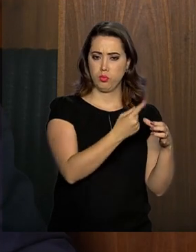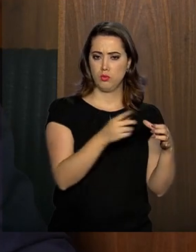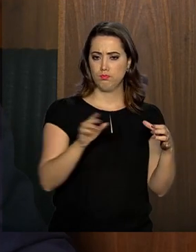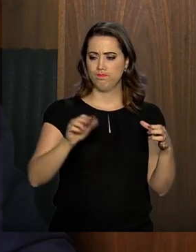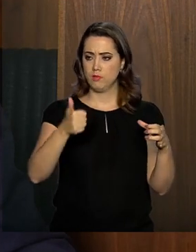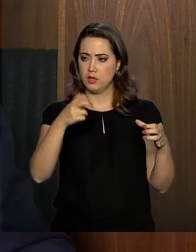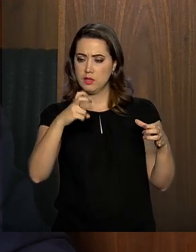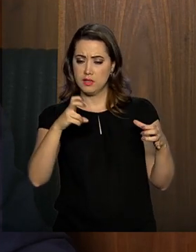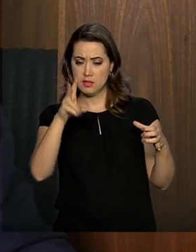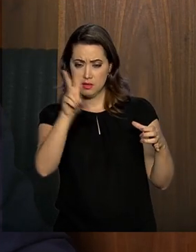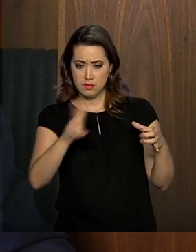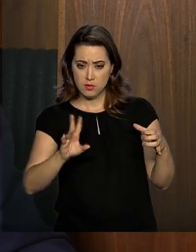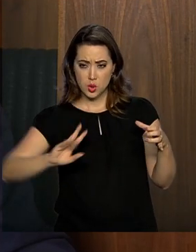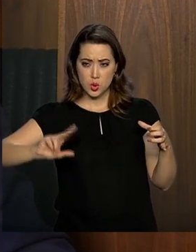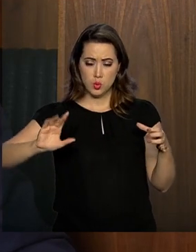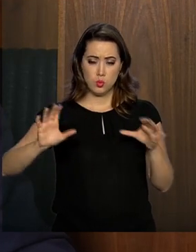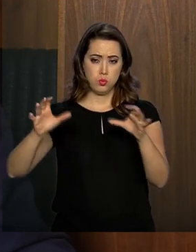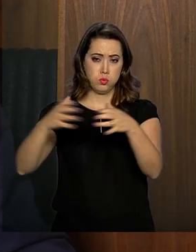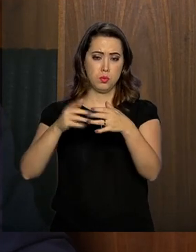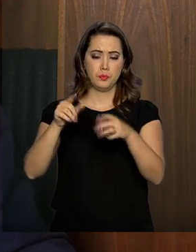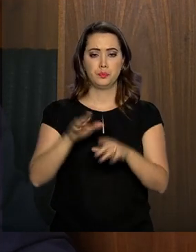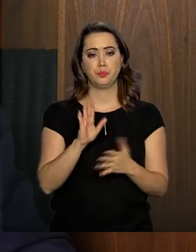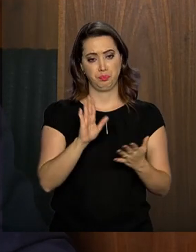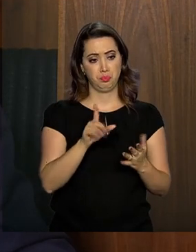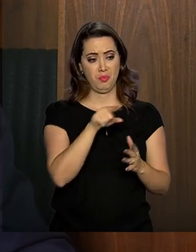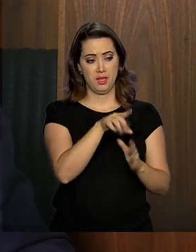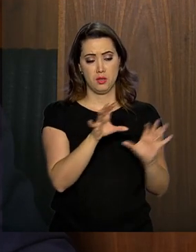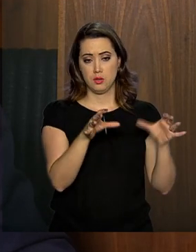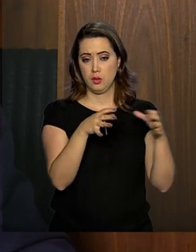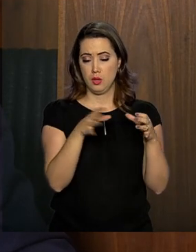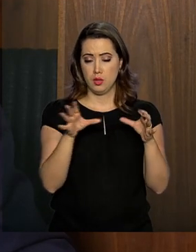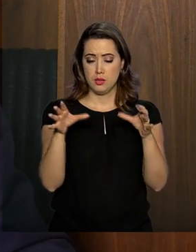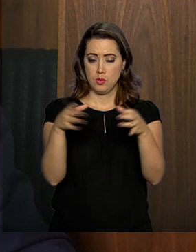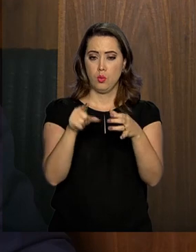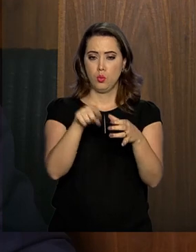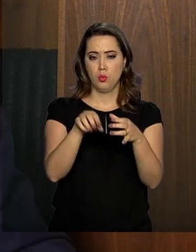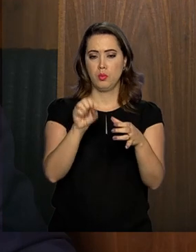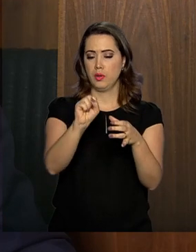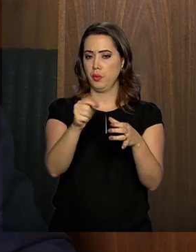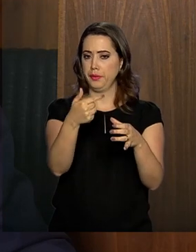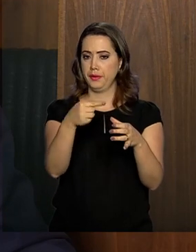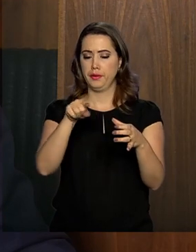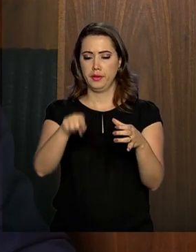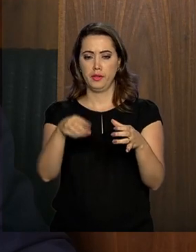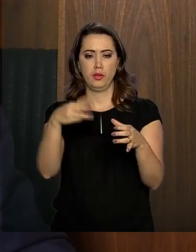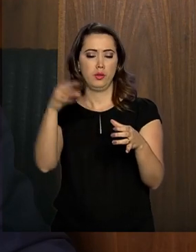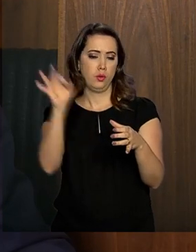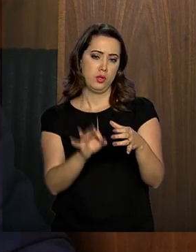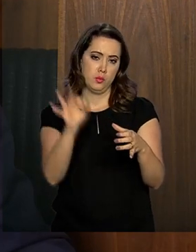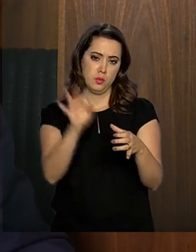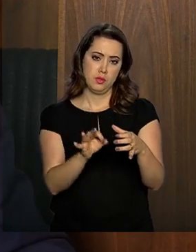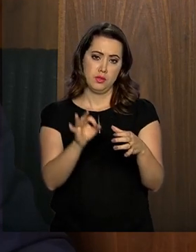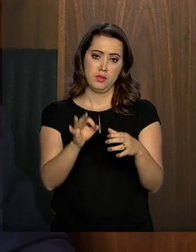mais pobres. 82, 83% dessas pessoas recebem até dois salários mínimos.